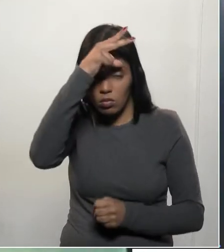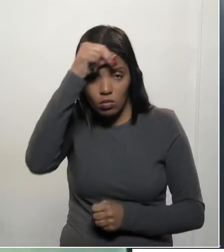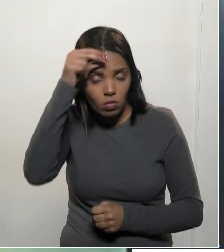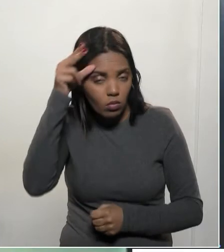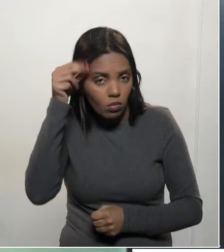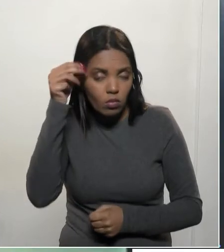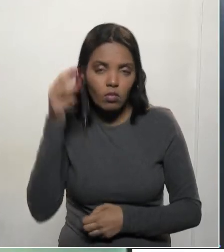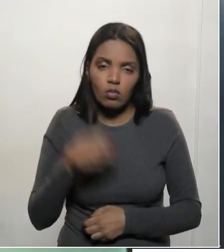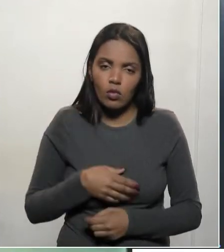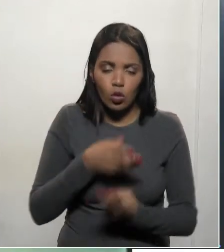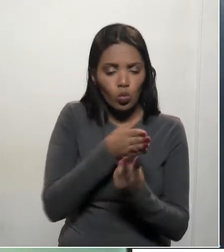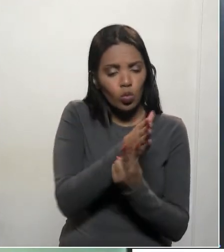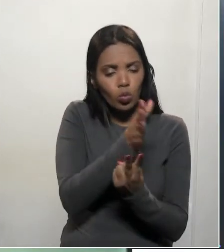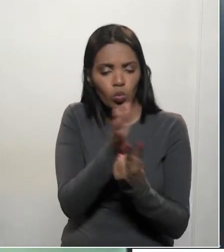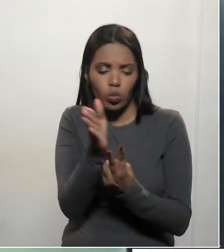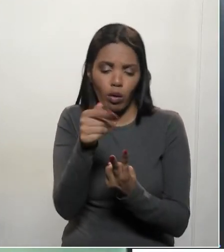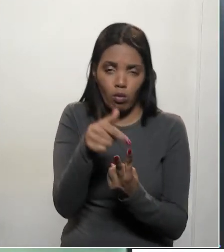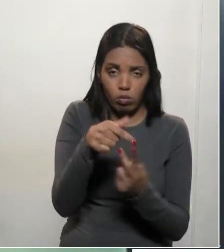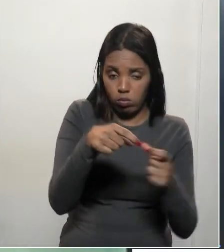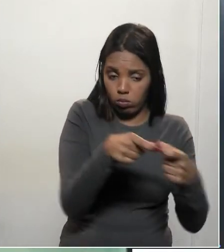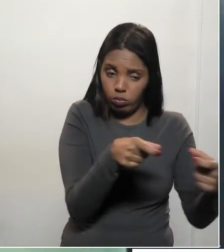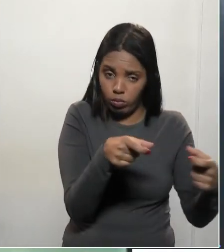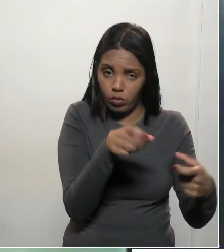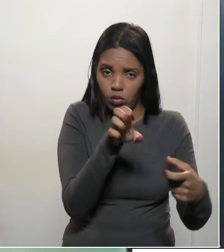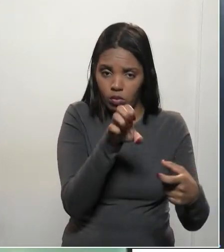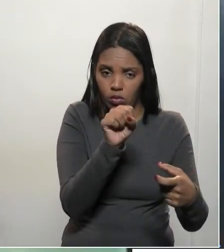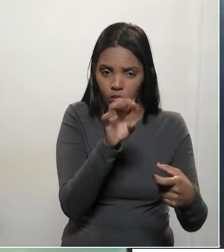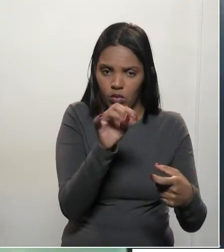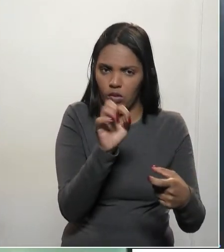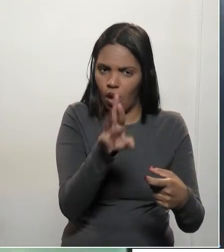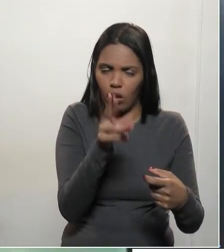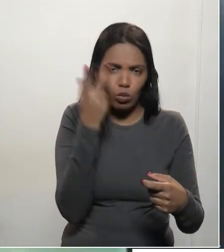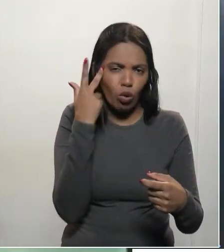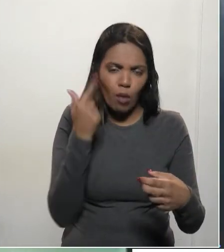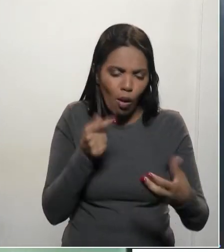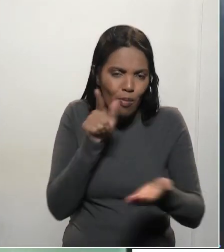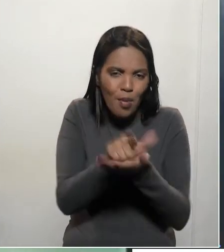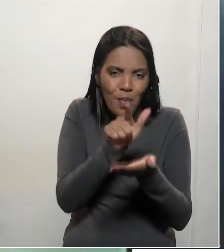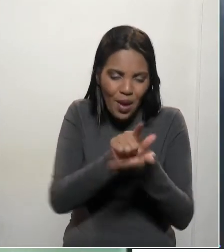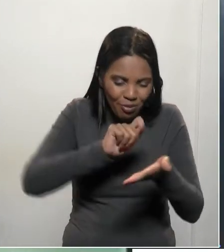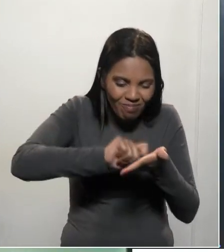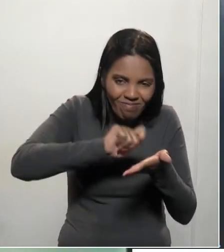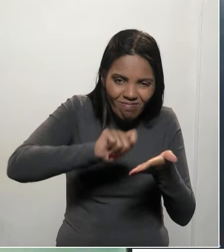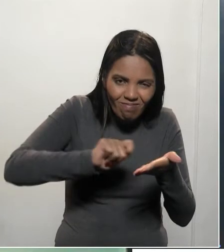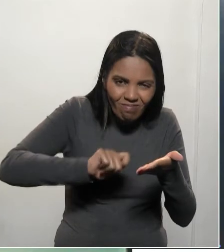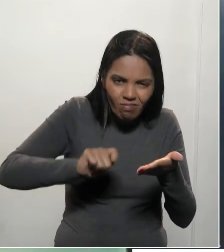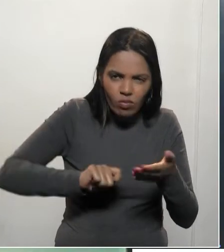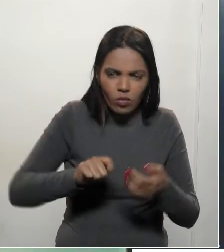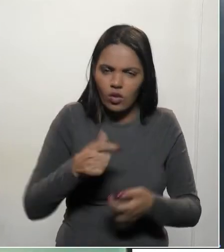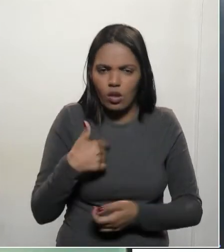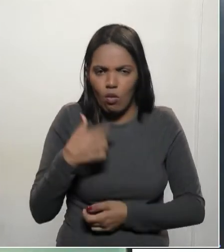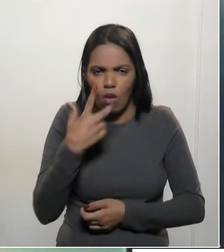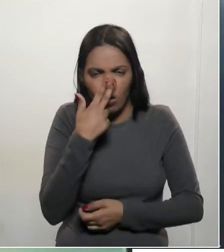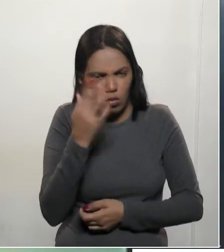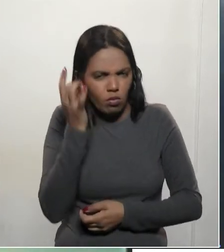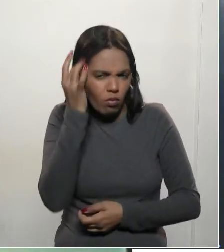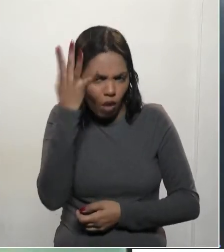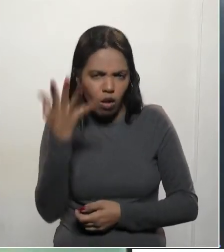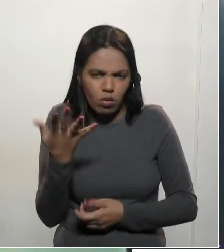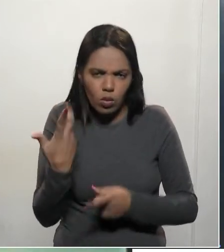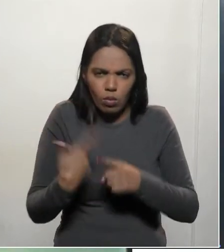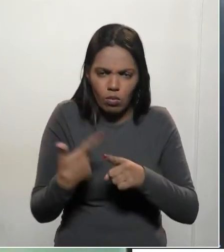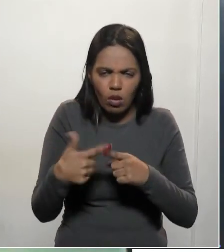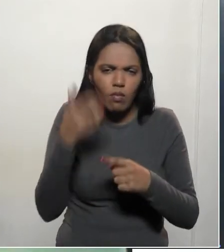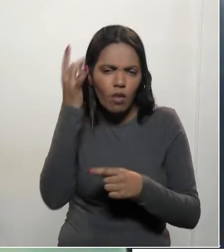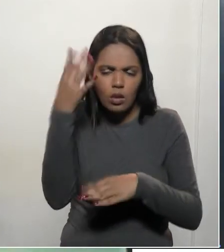o estar anterior, aquele com o cartão que você poderia estacionar. Aí você tinha muito mais facilidade para